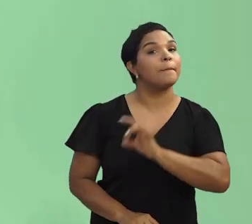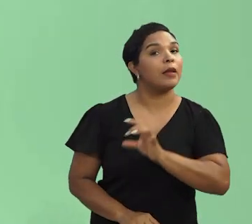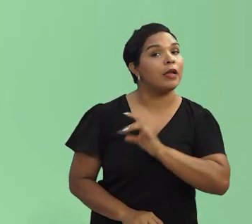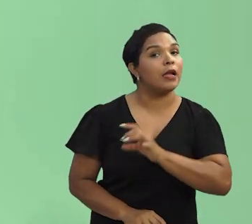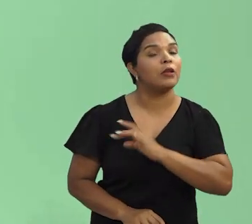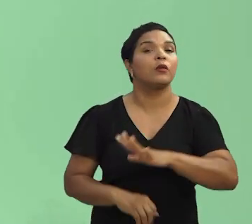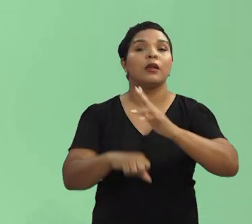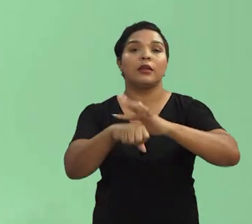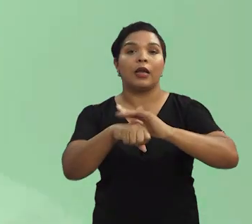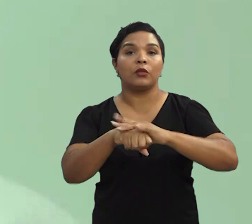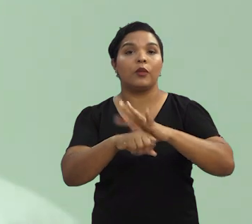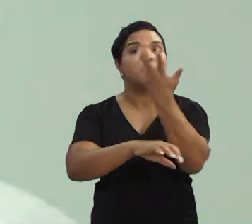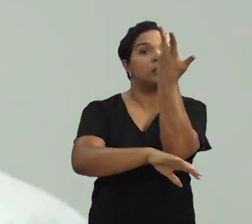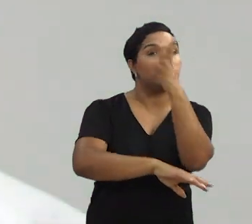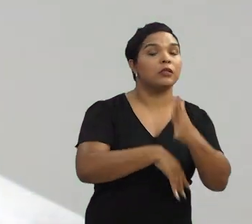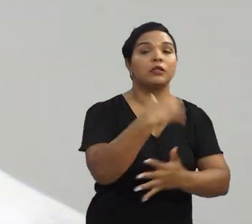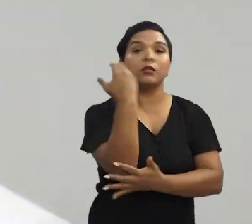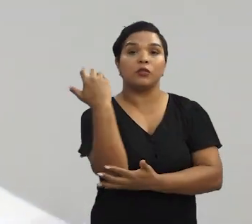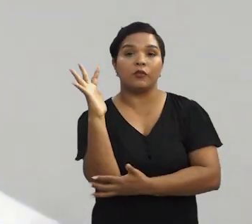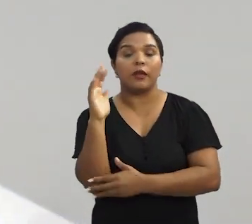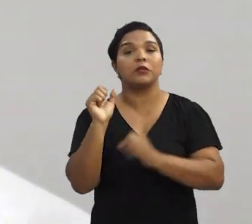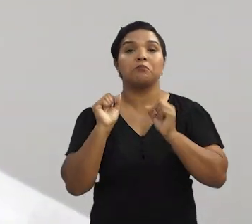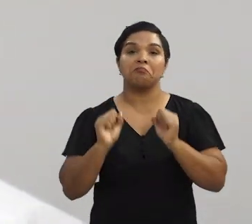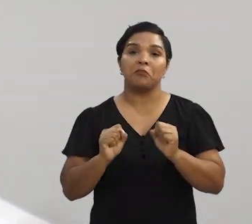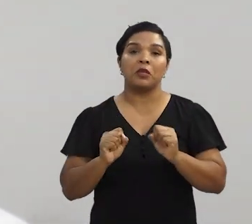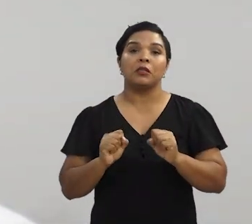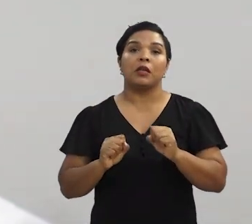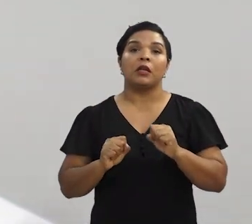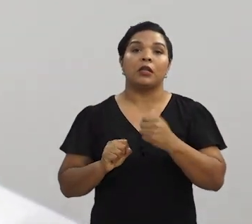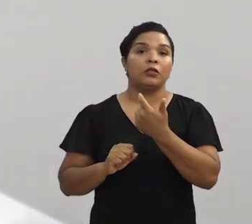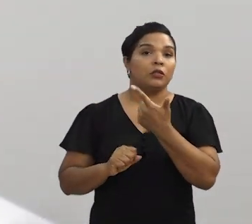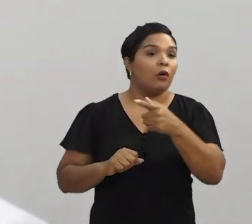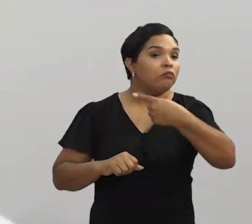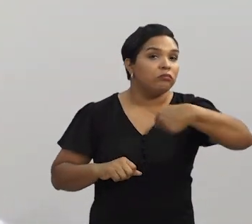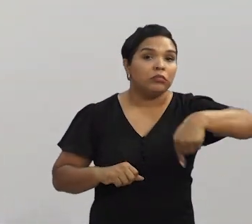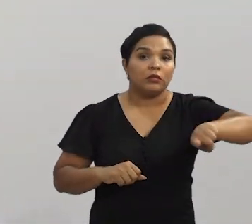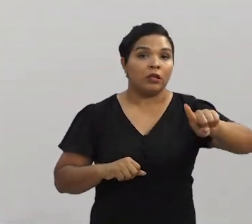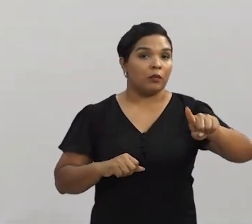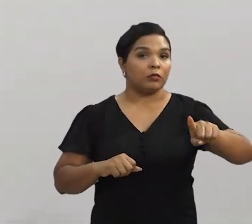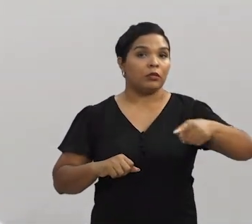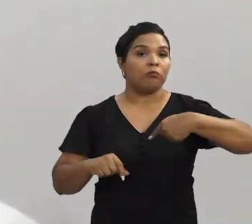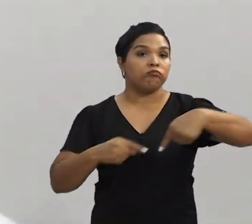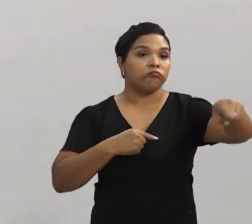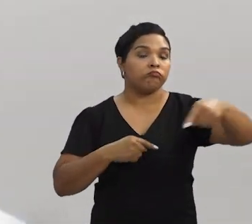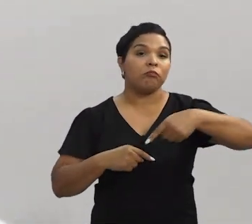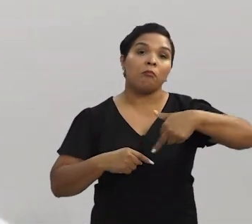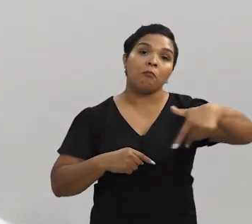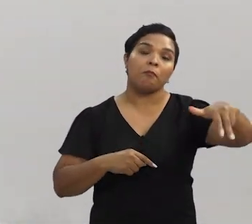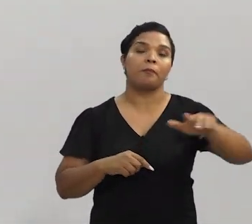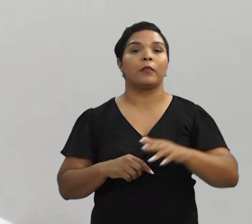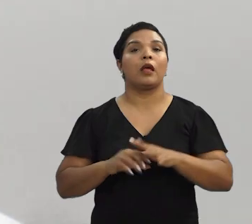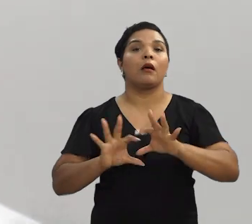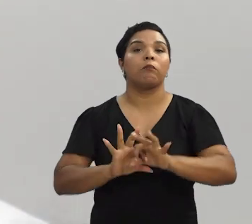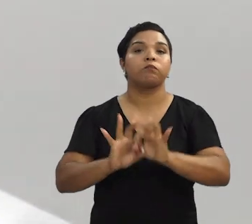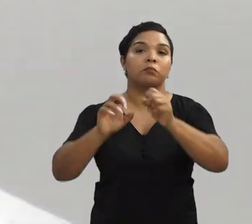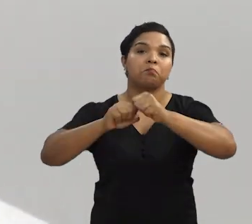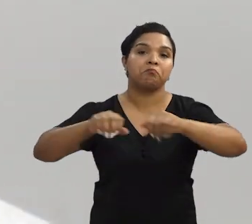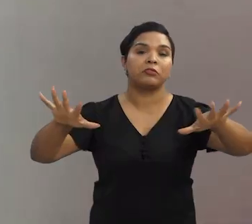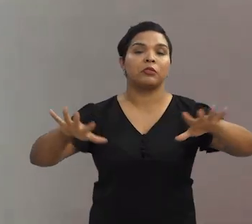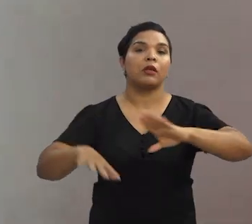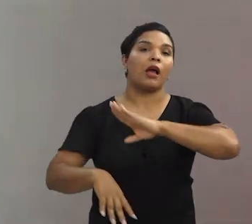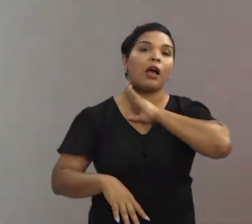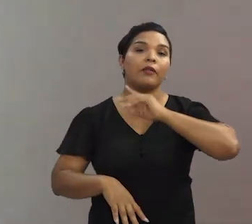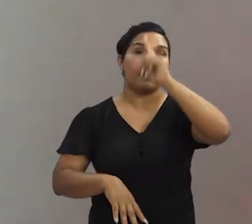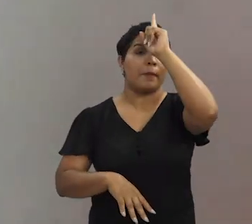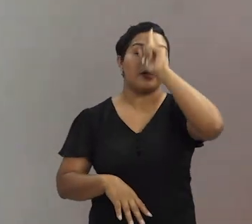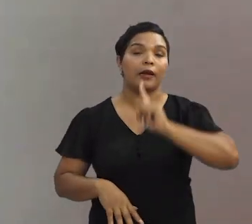gente tem medo de que a doença de forma silvestre, em ambientes que nós ainda não estamos, venha para o ambiente urbano e se disperse.